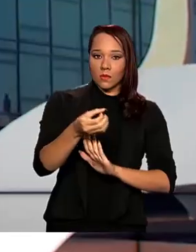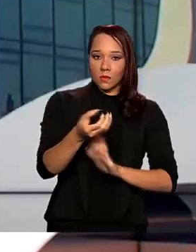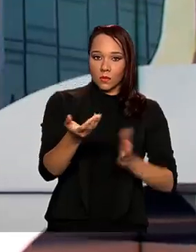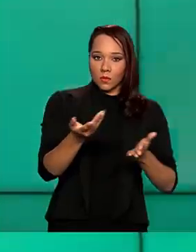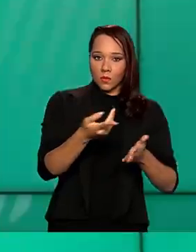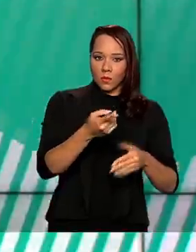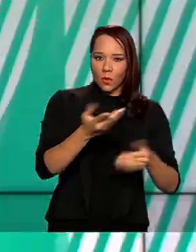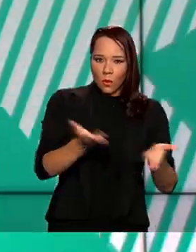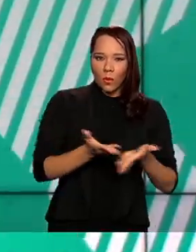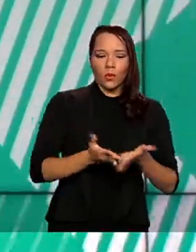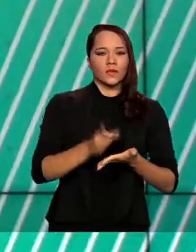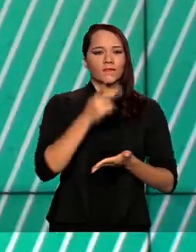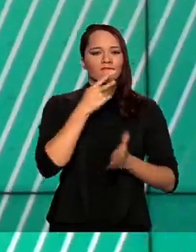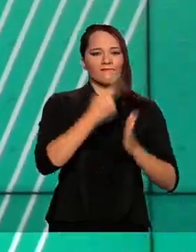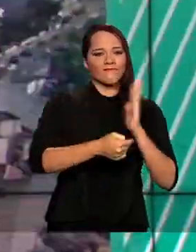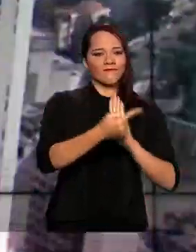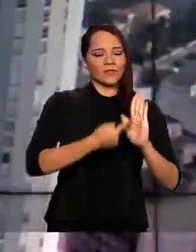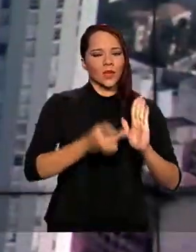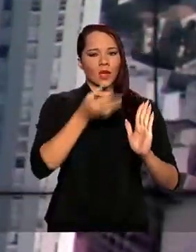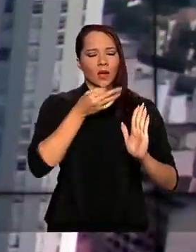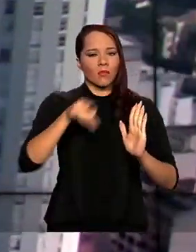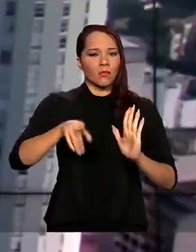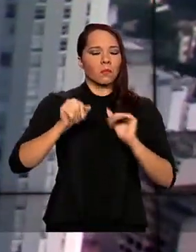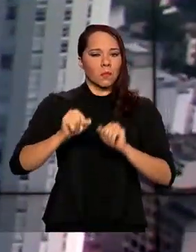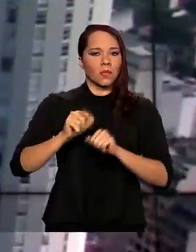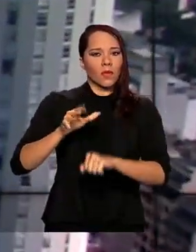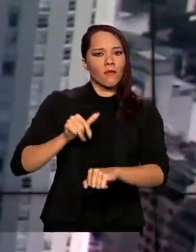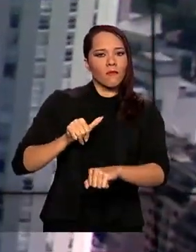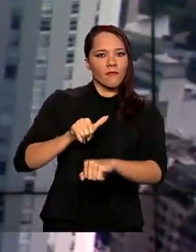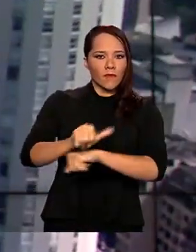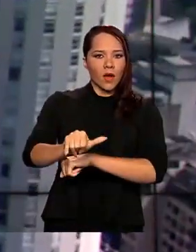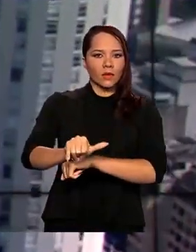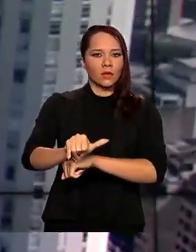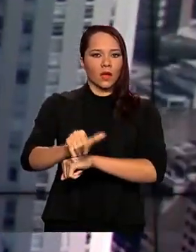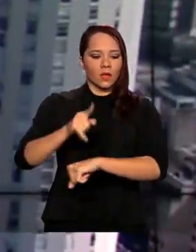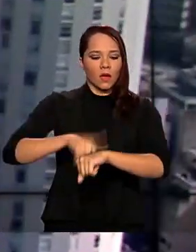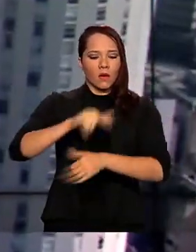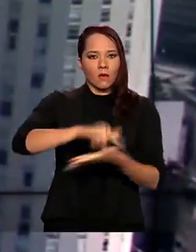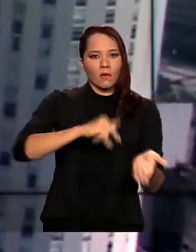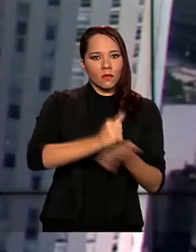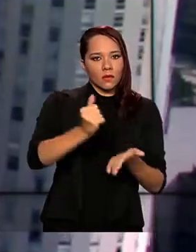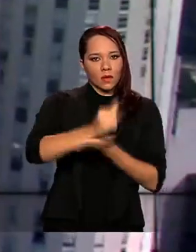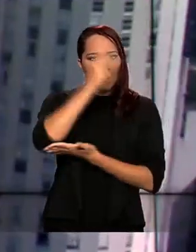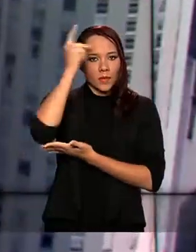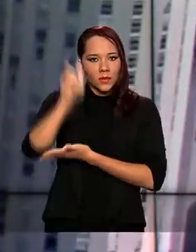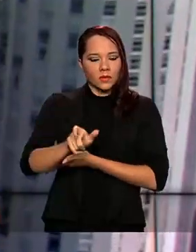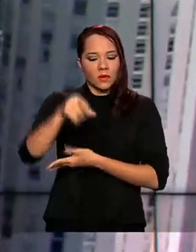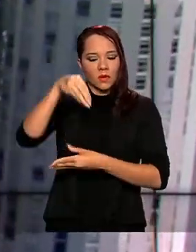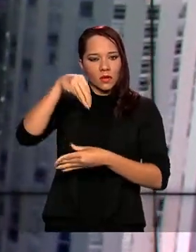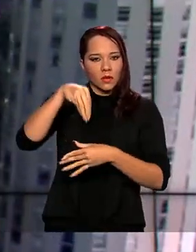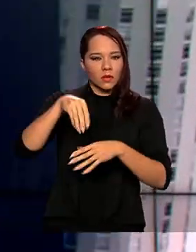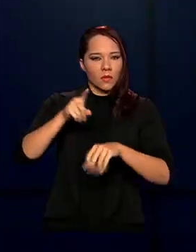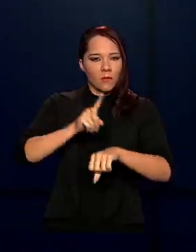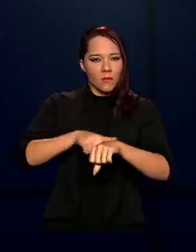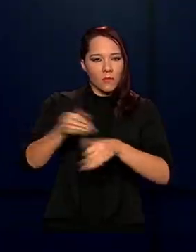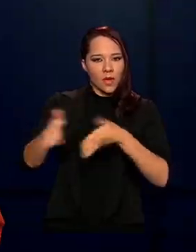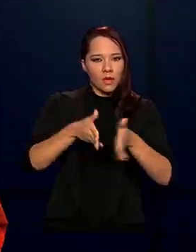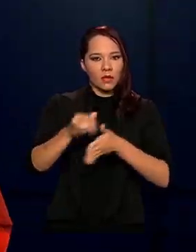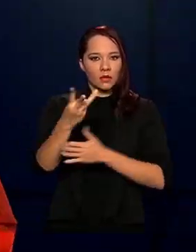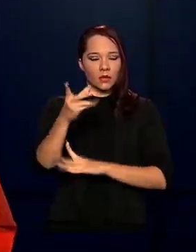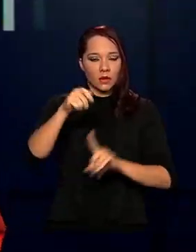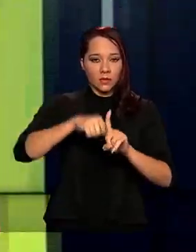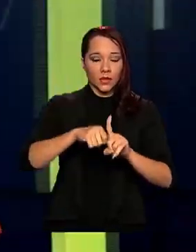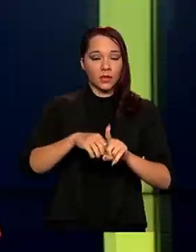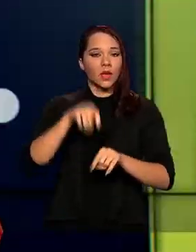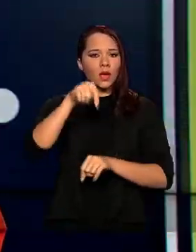essa possibilidade por considerar que possa haver fraudes na recontratação de pessoas dentro de três meses. A medida